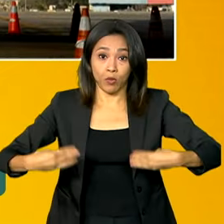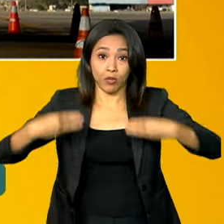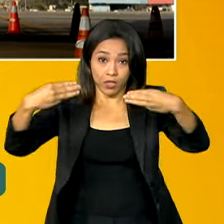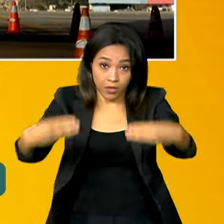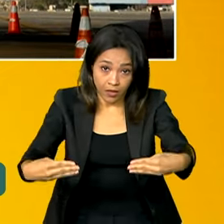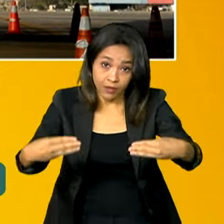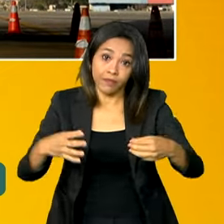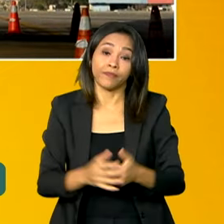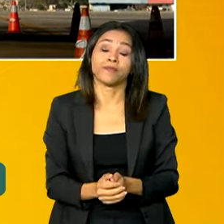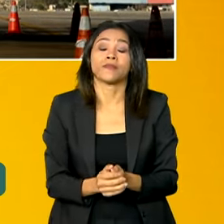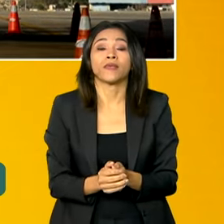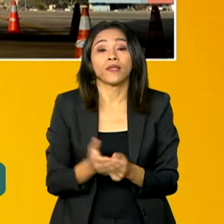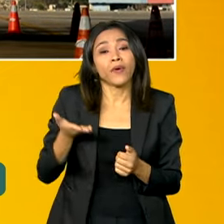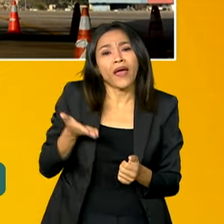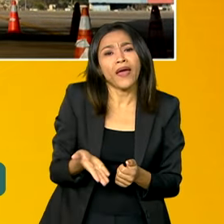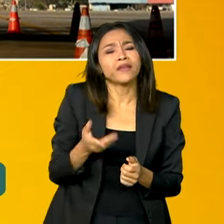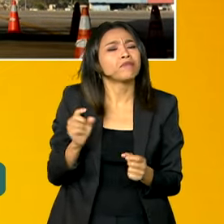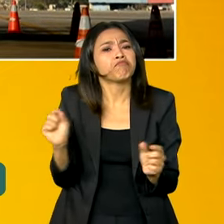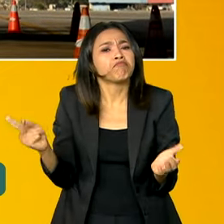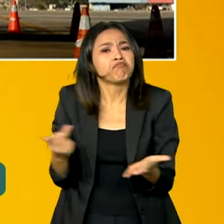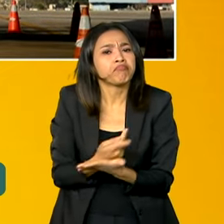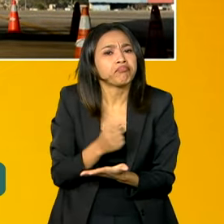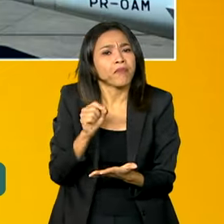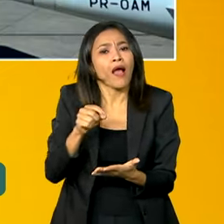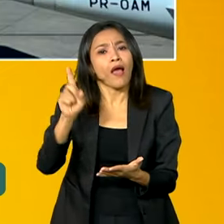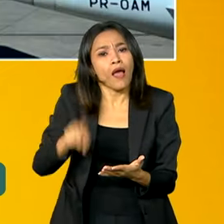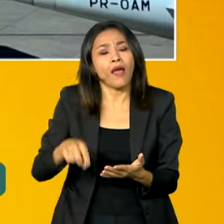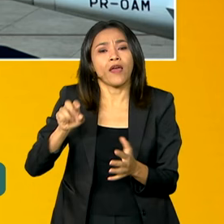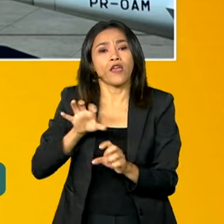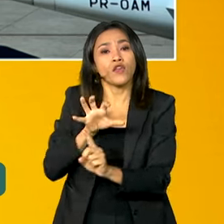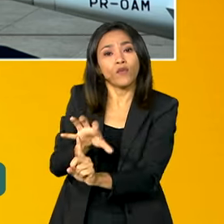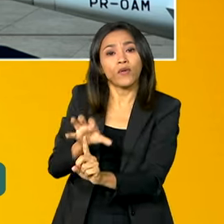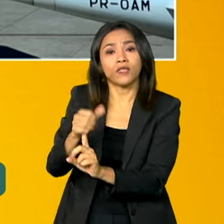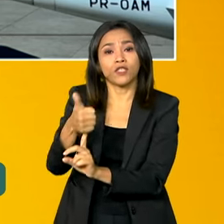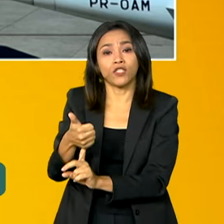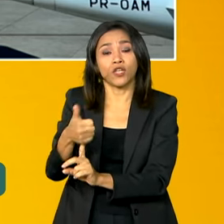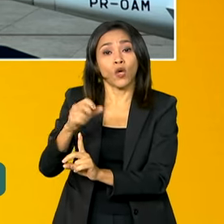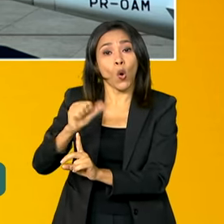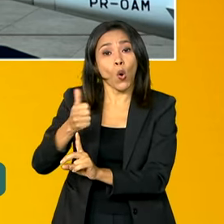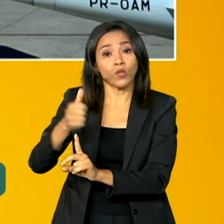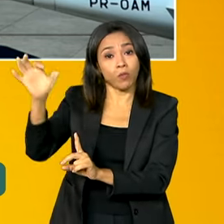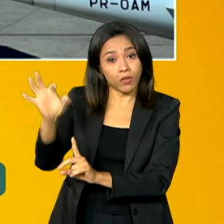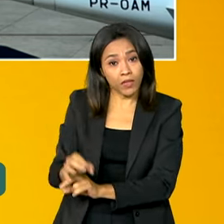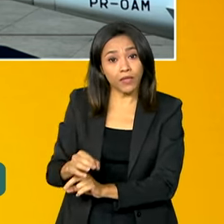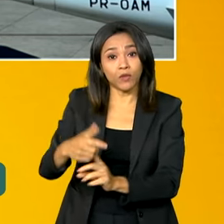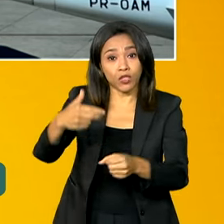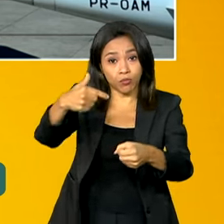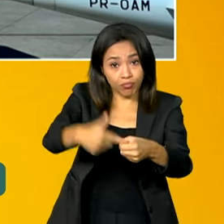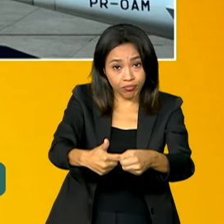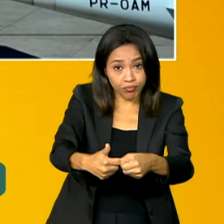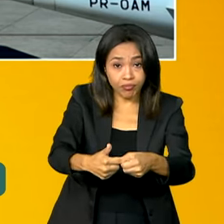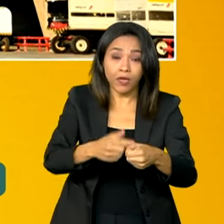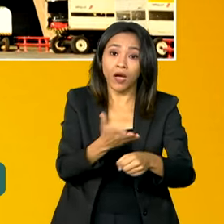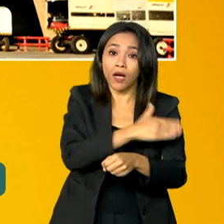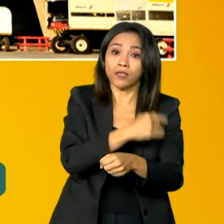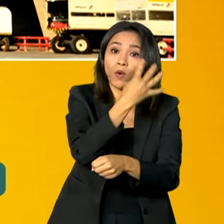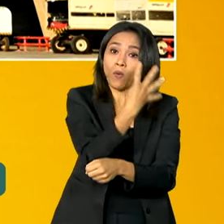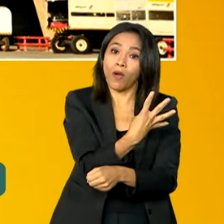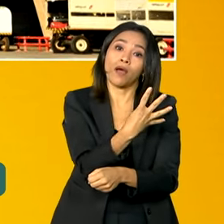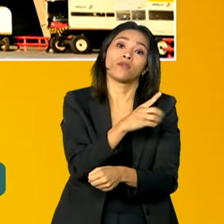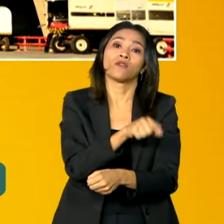redução foi influenciada pela queda de 11% no custo do querosene de aviação, que passou de R$